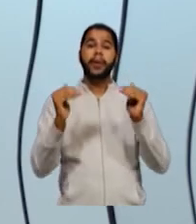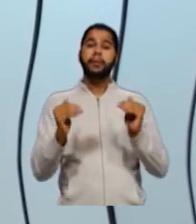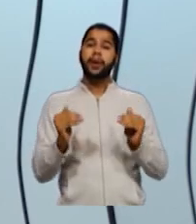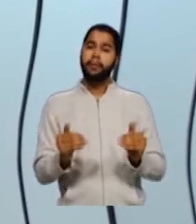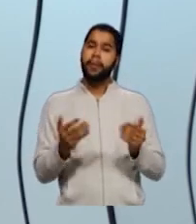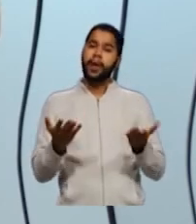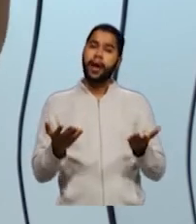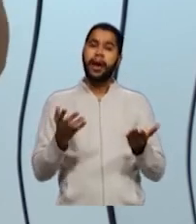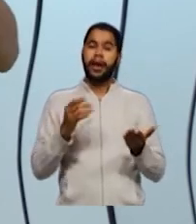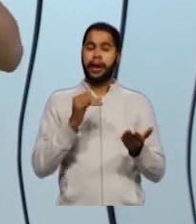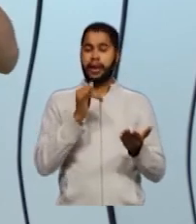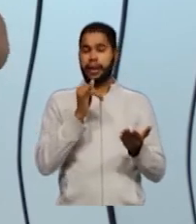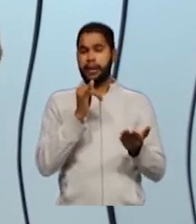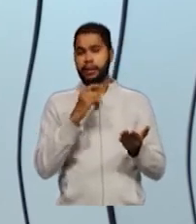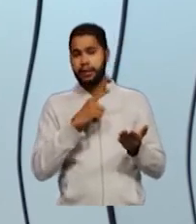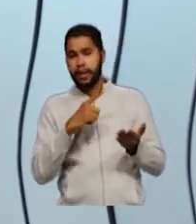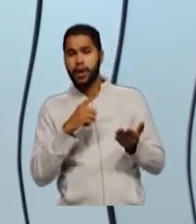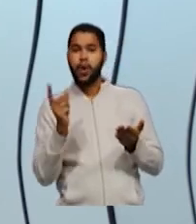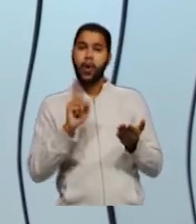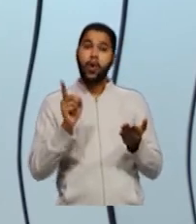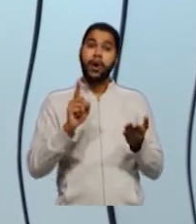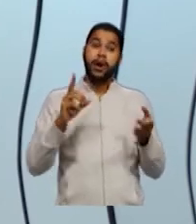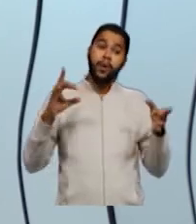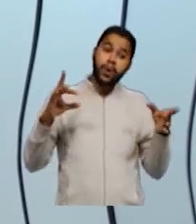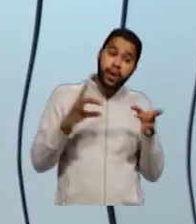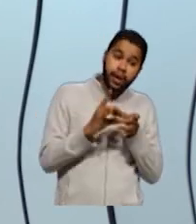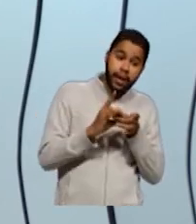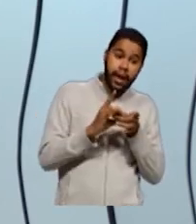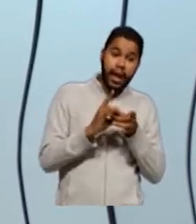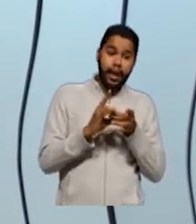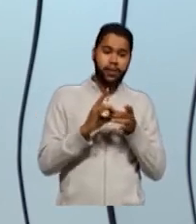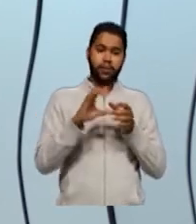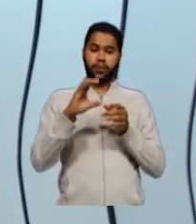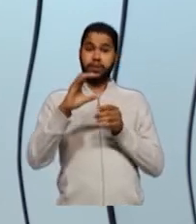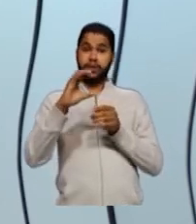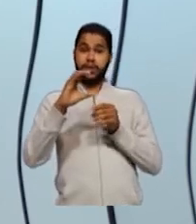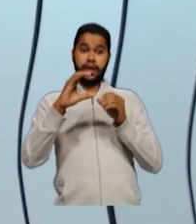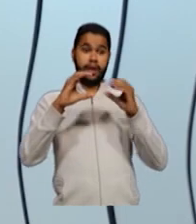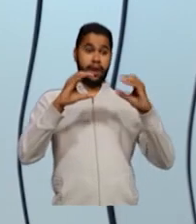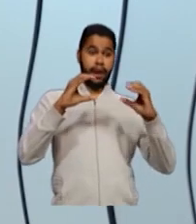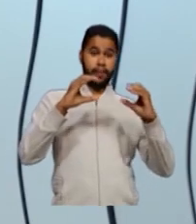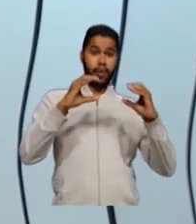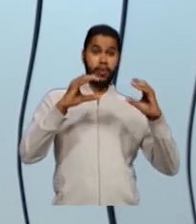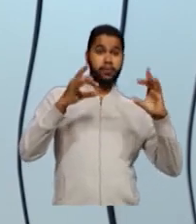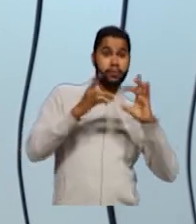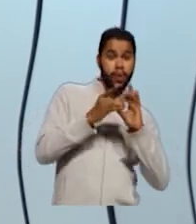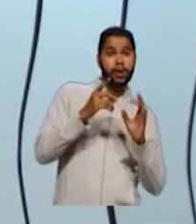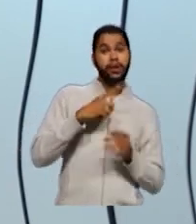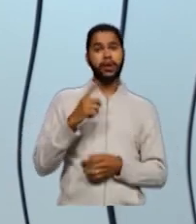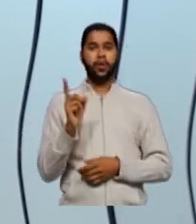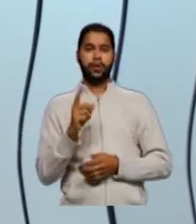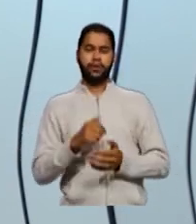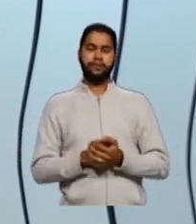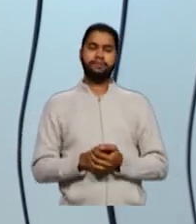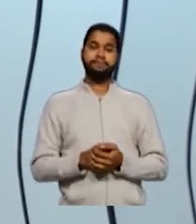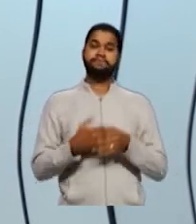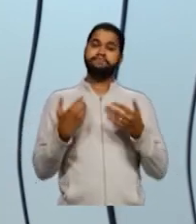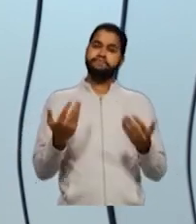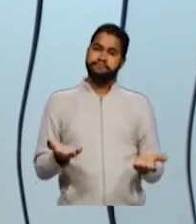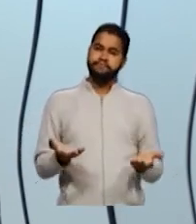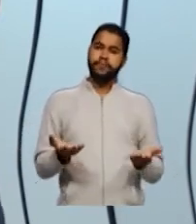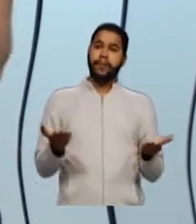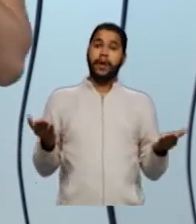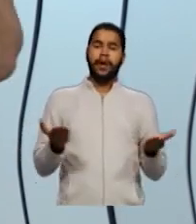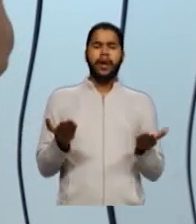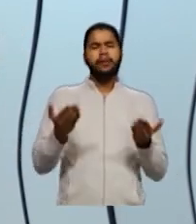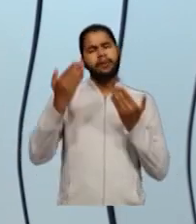justamente se existe ou não um ligante carbono a esse carbono referência que eu estou fazendo, ok? Então, eu quero